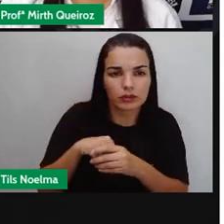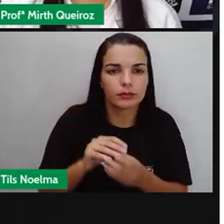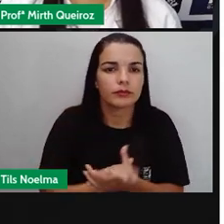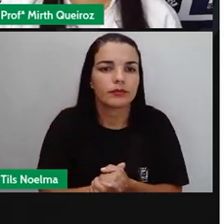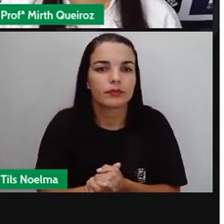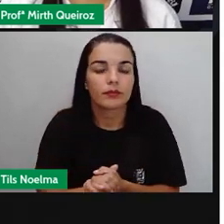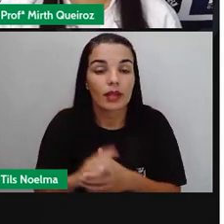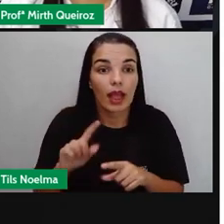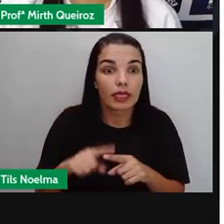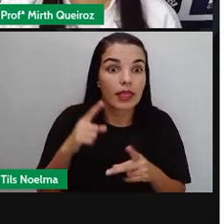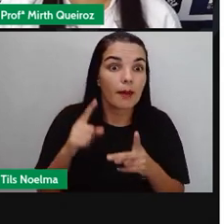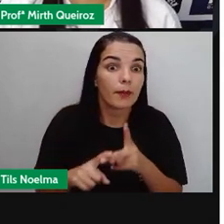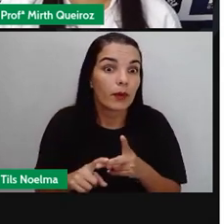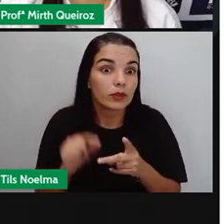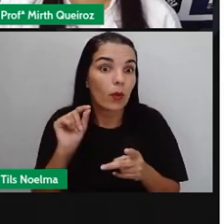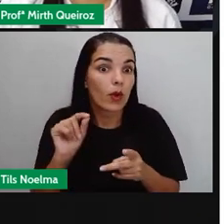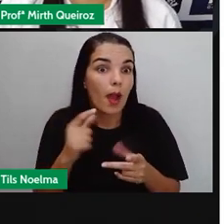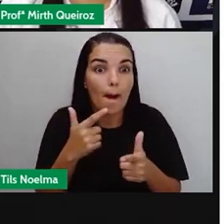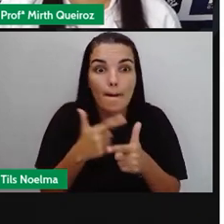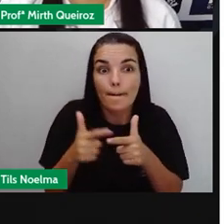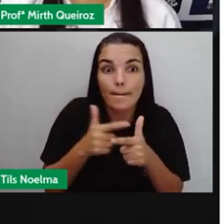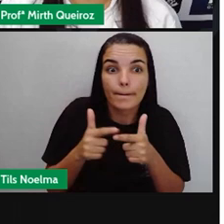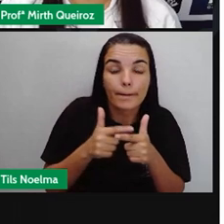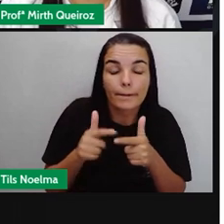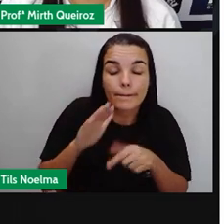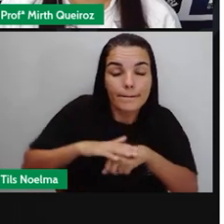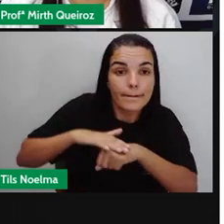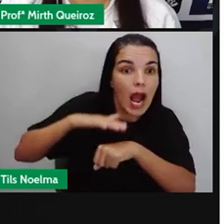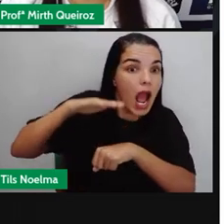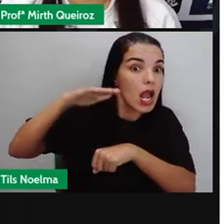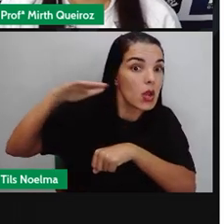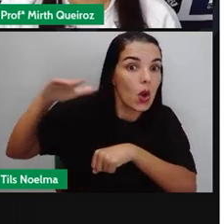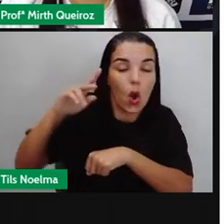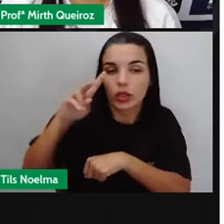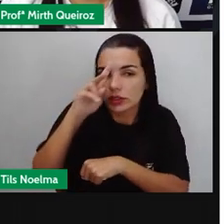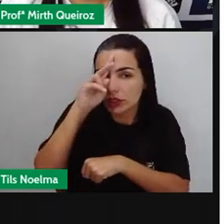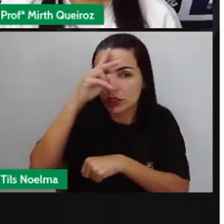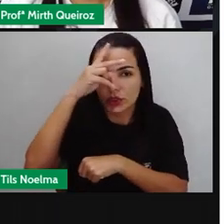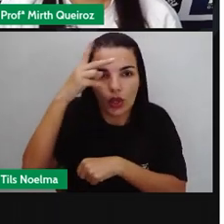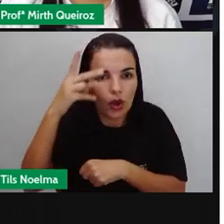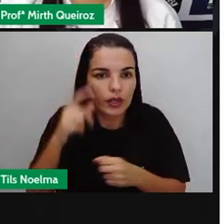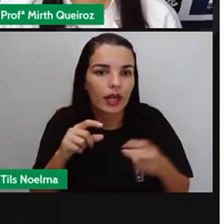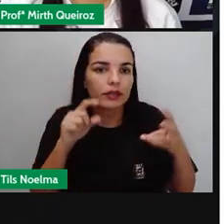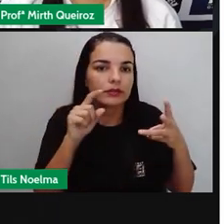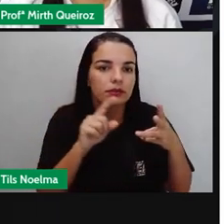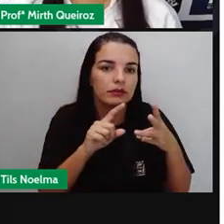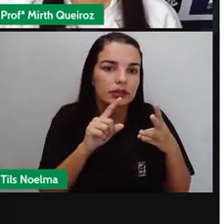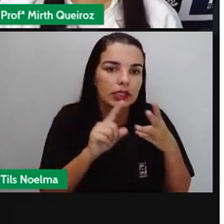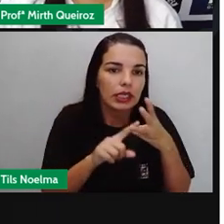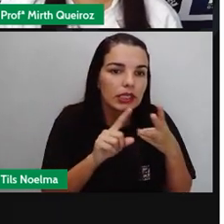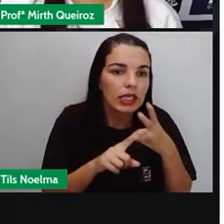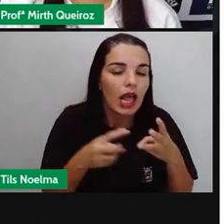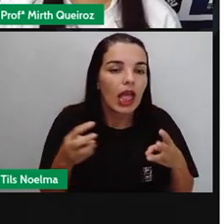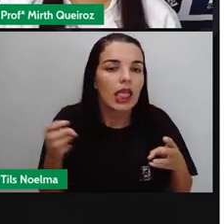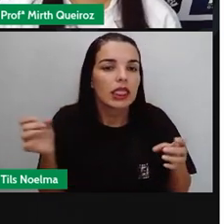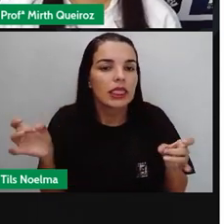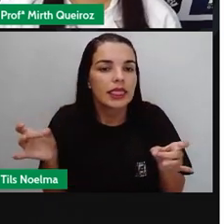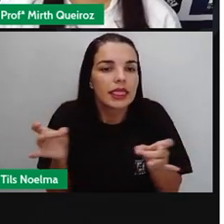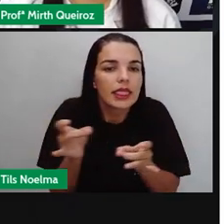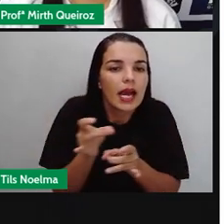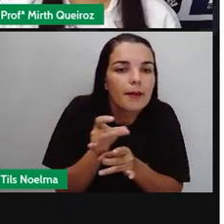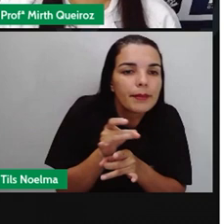Passaremos pelo clímax Que é o momento De maior tensão Da história E Por fim